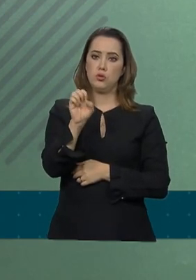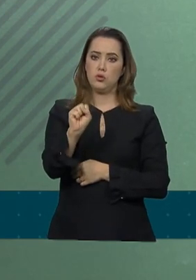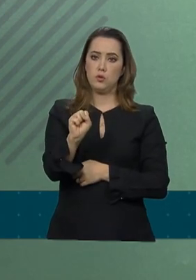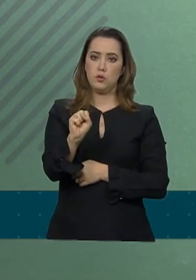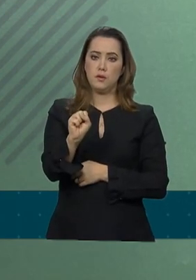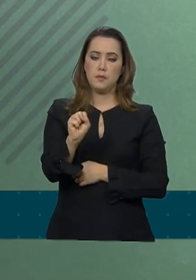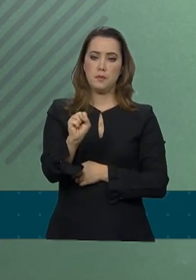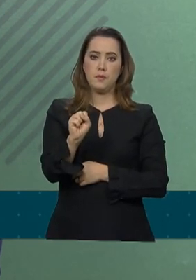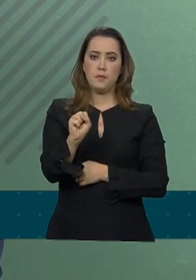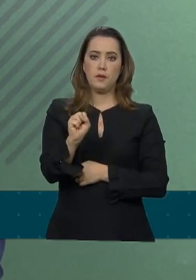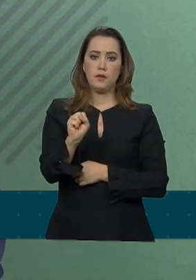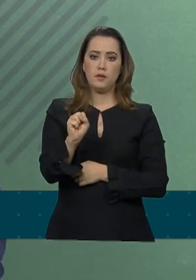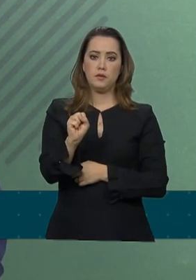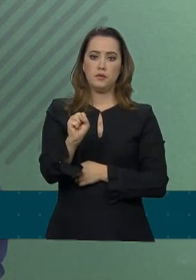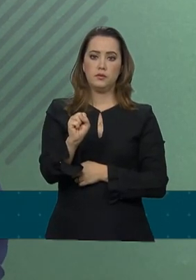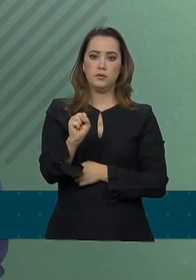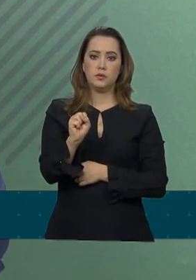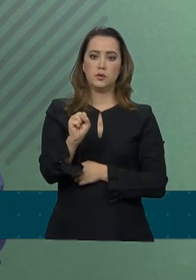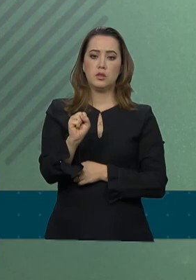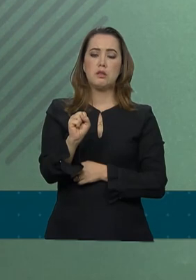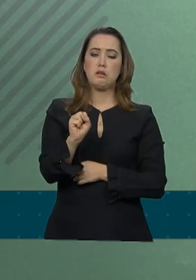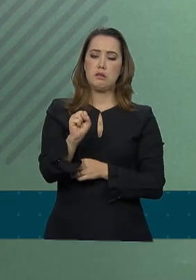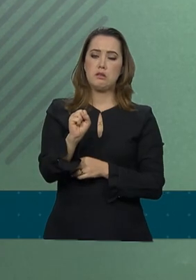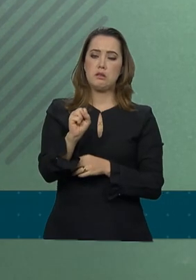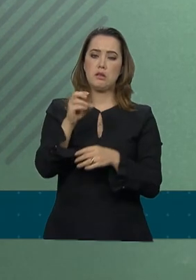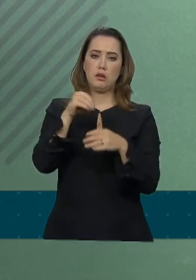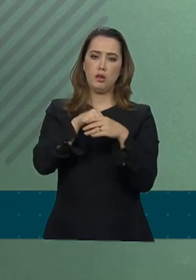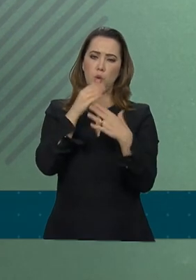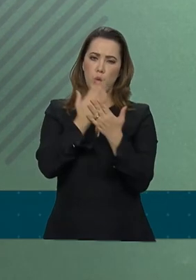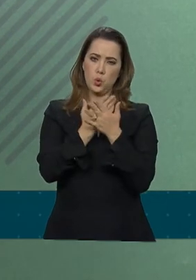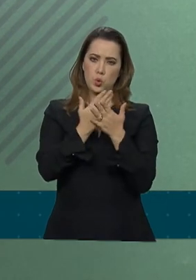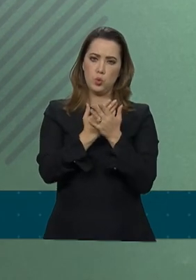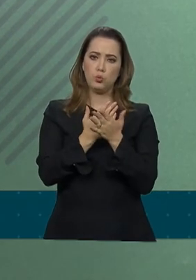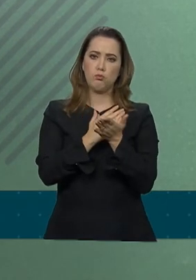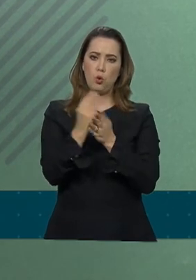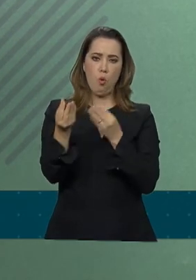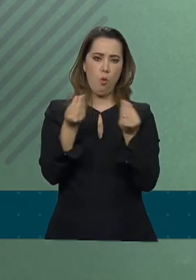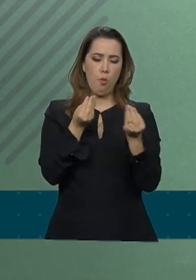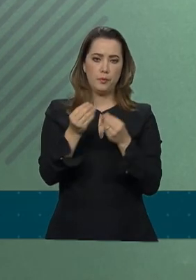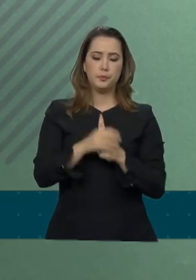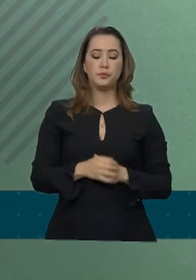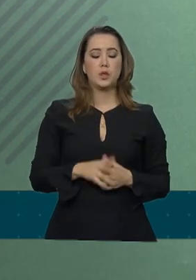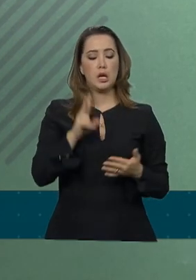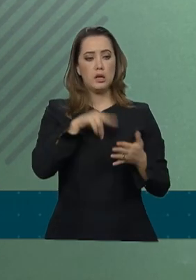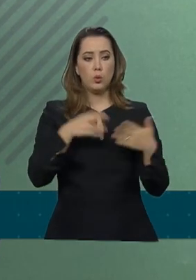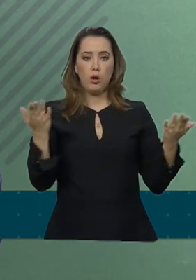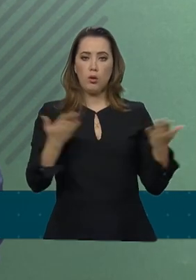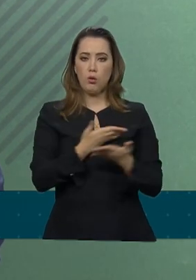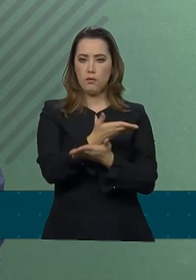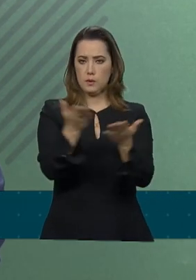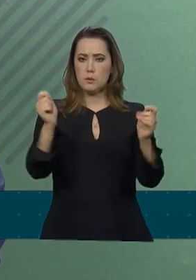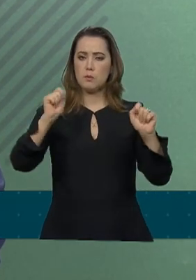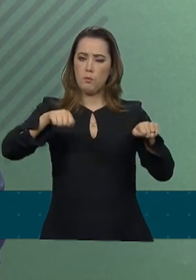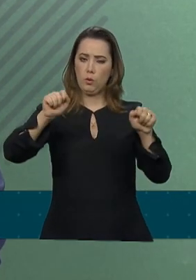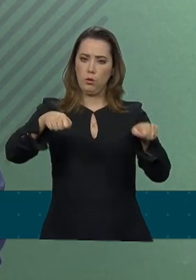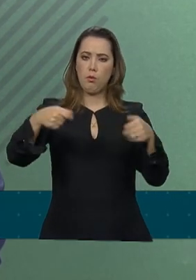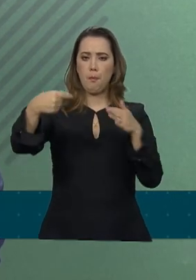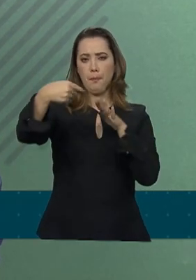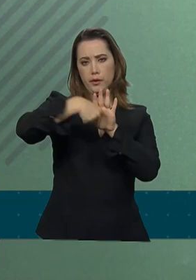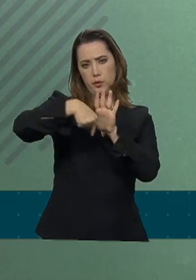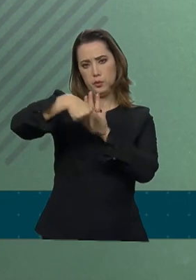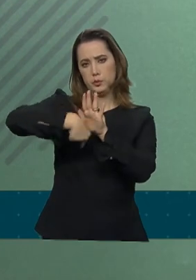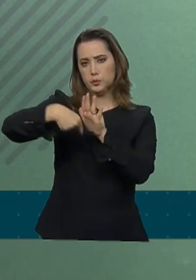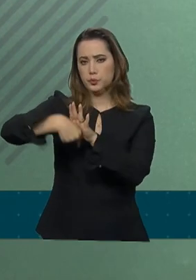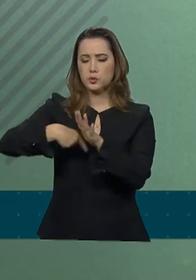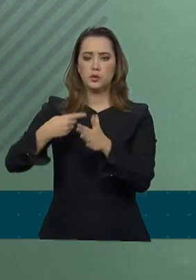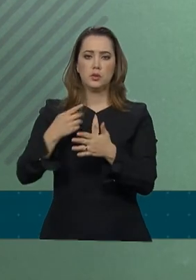FIES está dentro deste estudo. Lido isto, eu me coloco à disposição dos senhores e